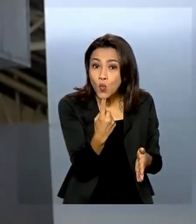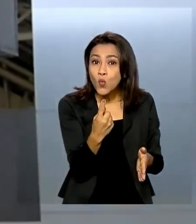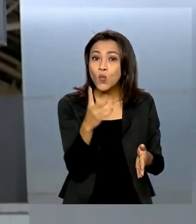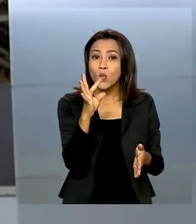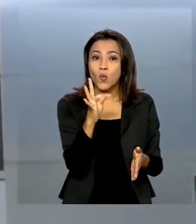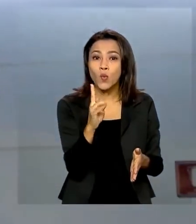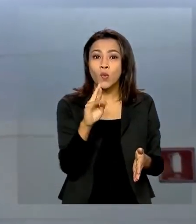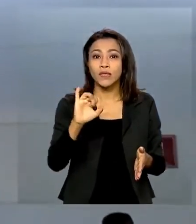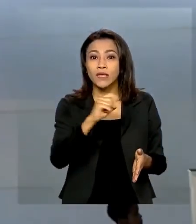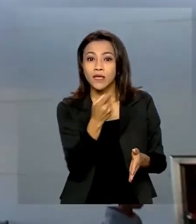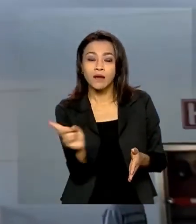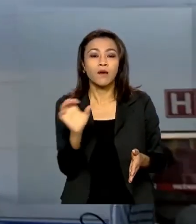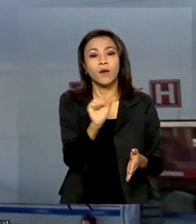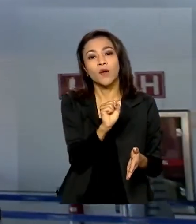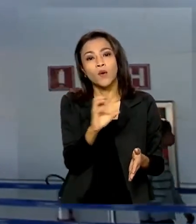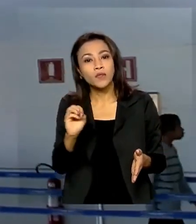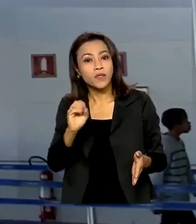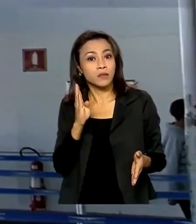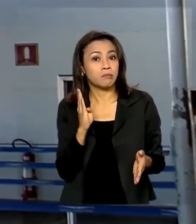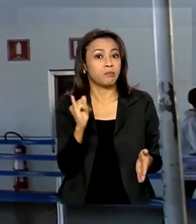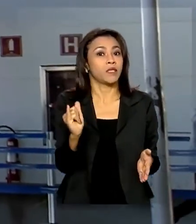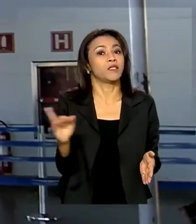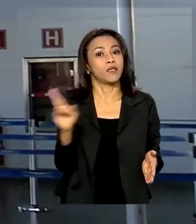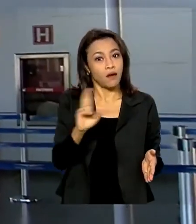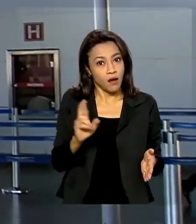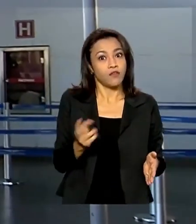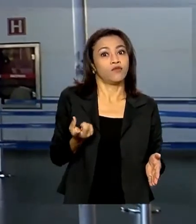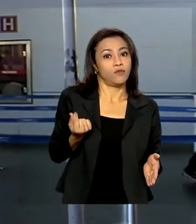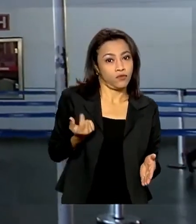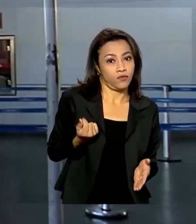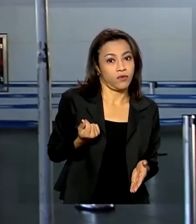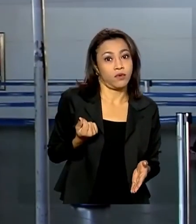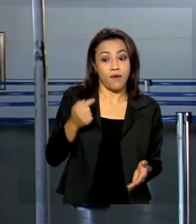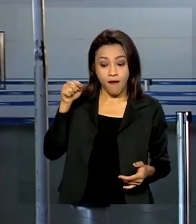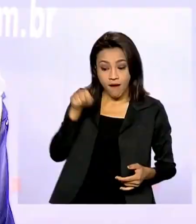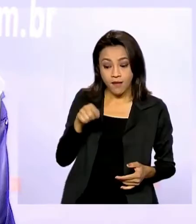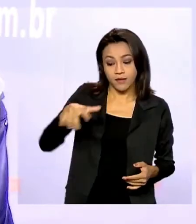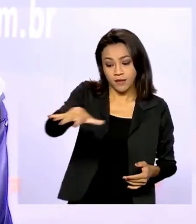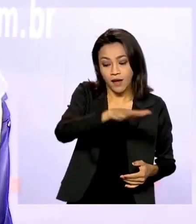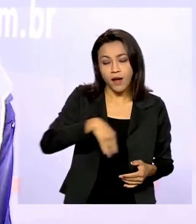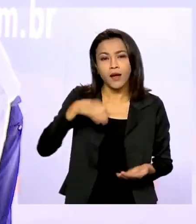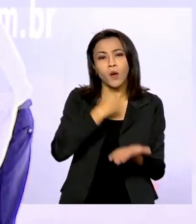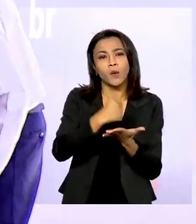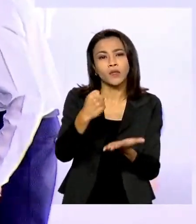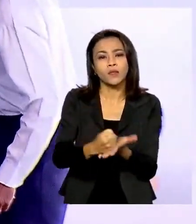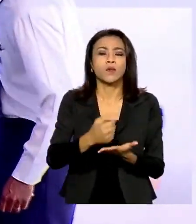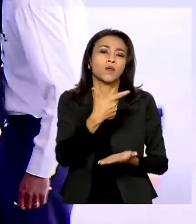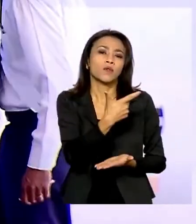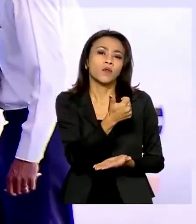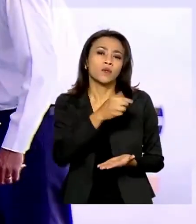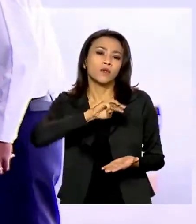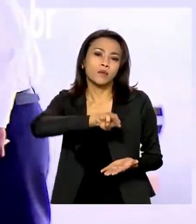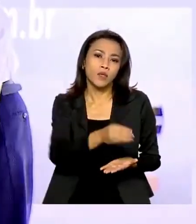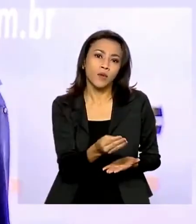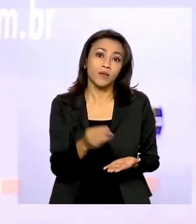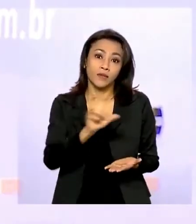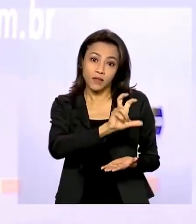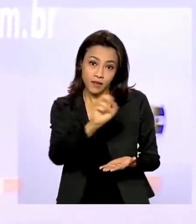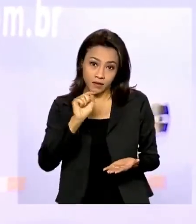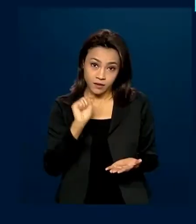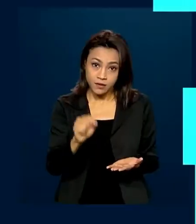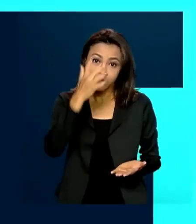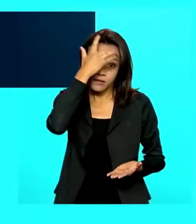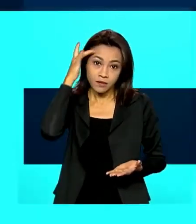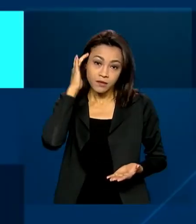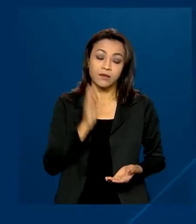800 bilhões de reais em receita líquida. O setor empregou 12 milhões e 500 mil pessoas.